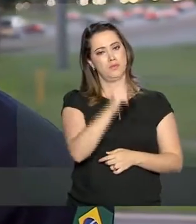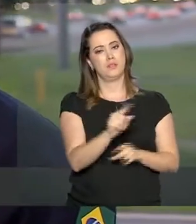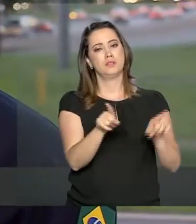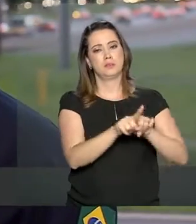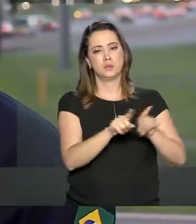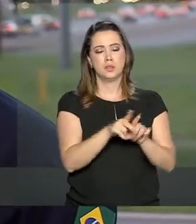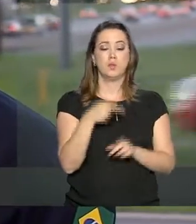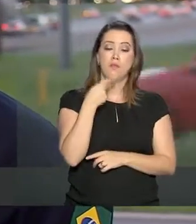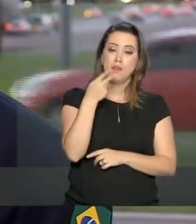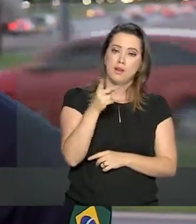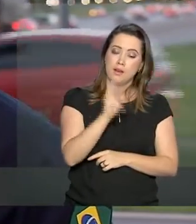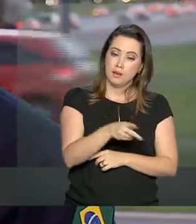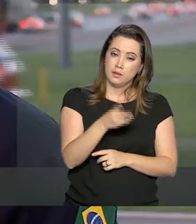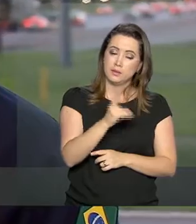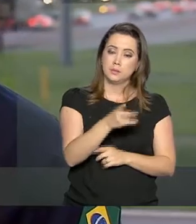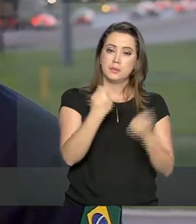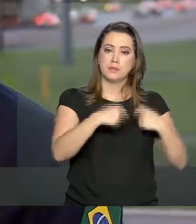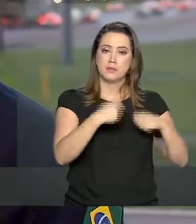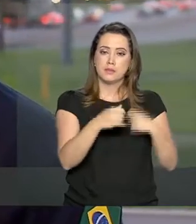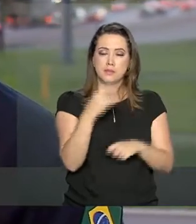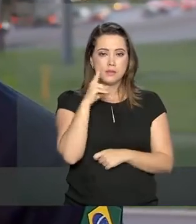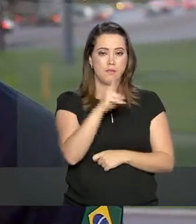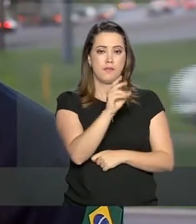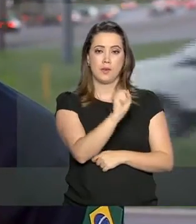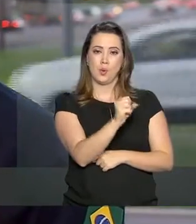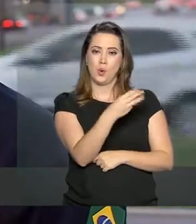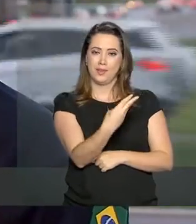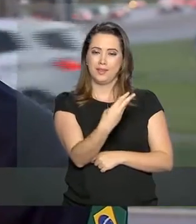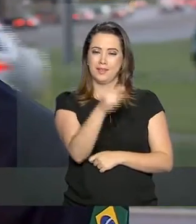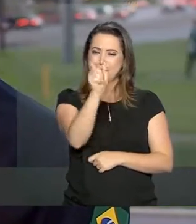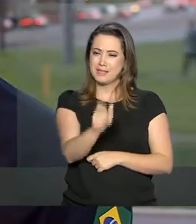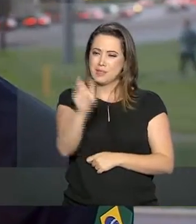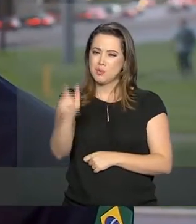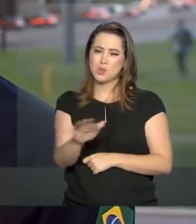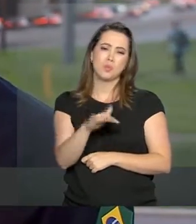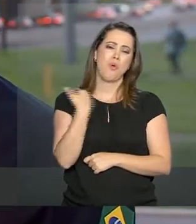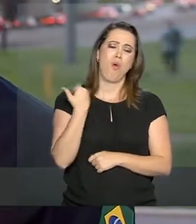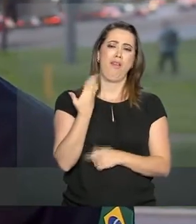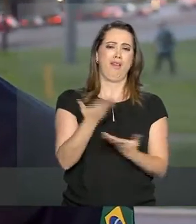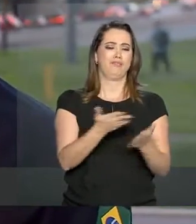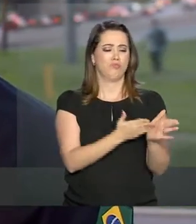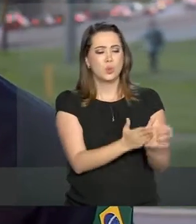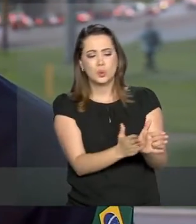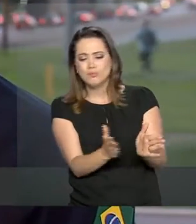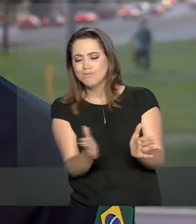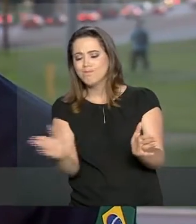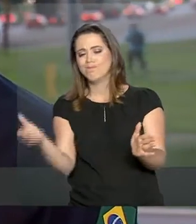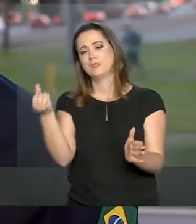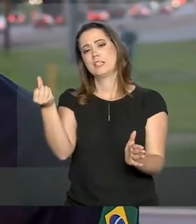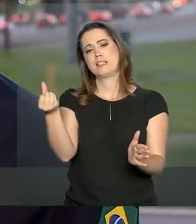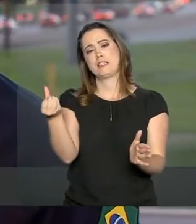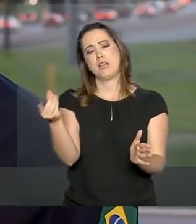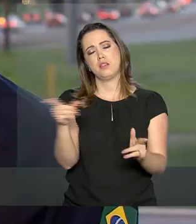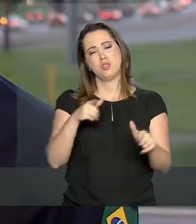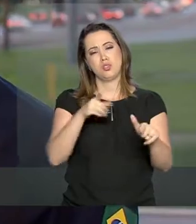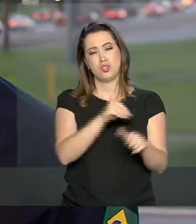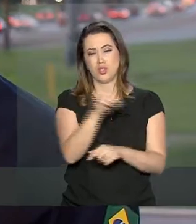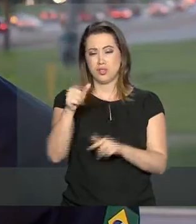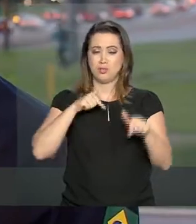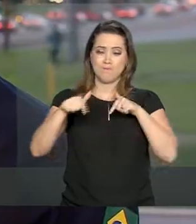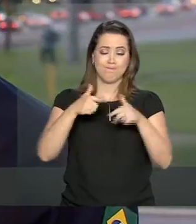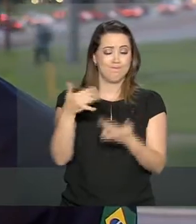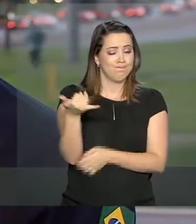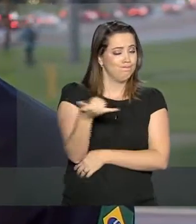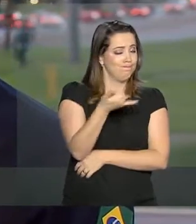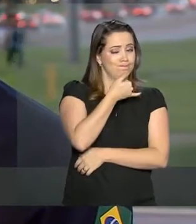a gente não pode deixar de registrar que 83 pessoas perderam a vida durante esses seis dias de operação. E isso é